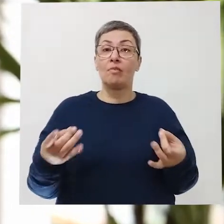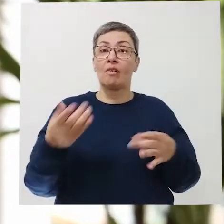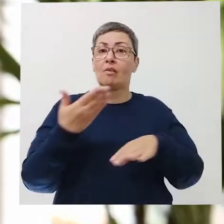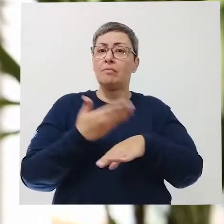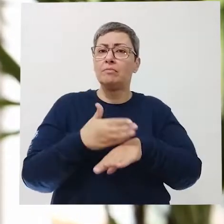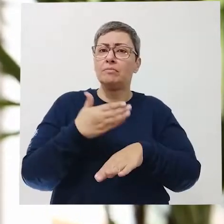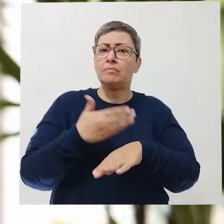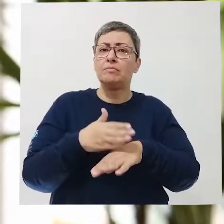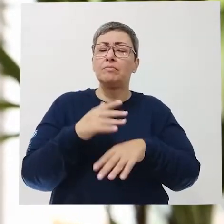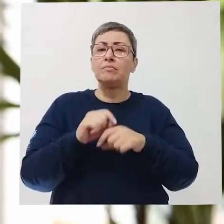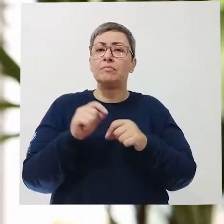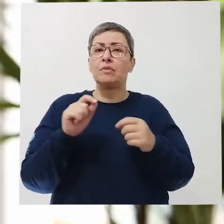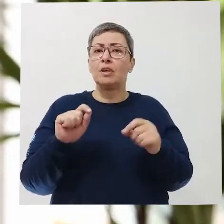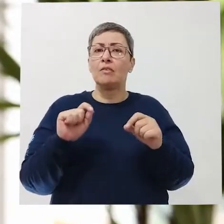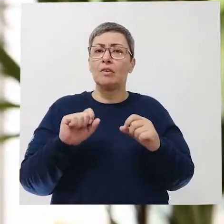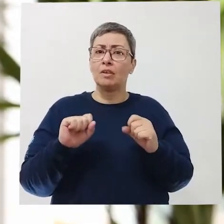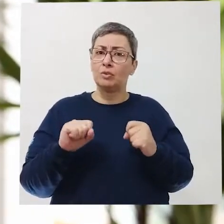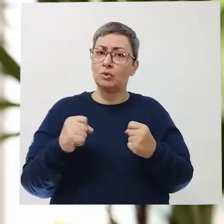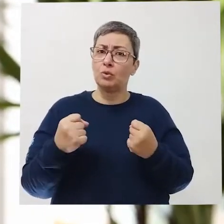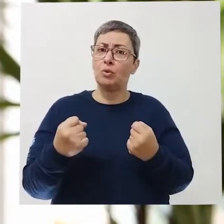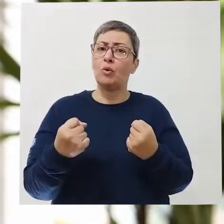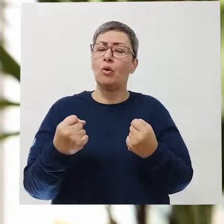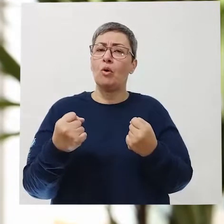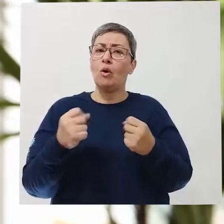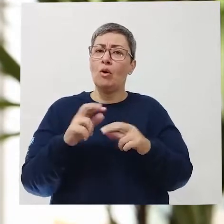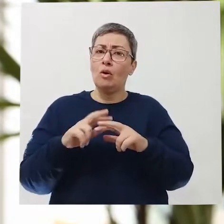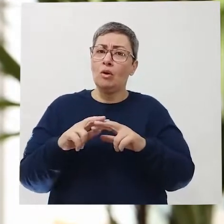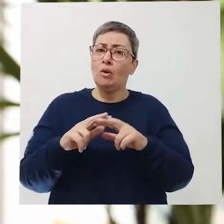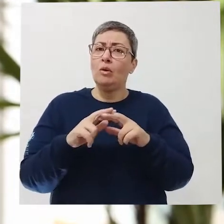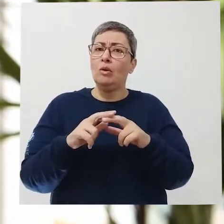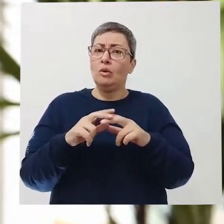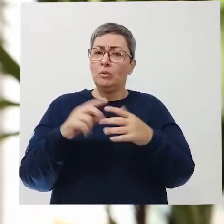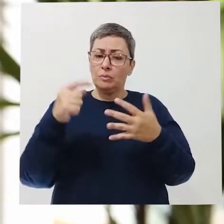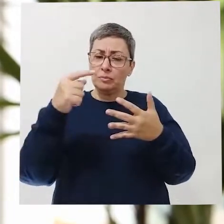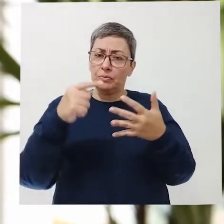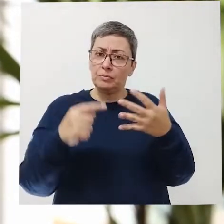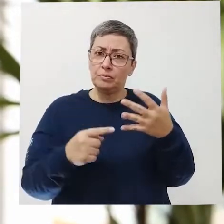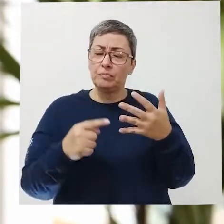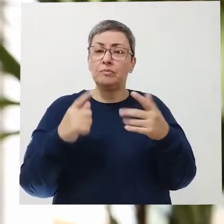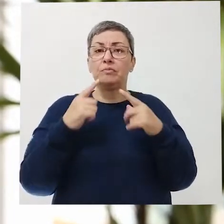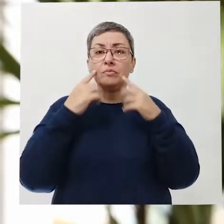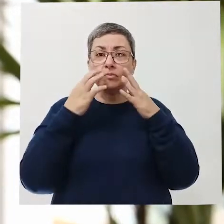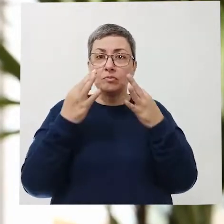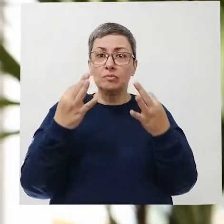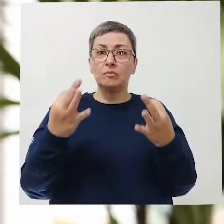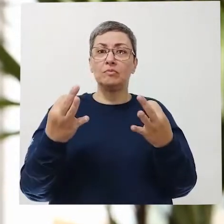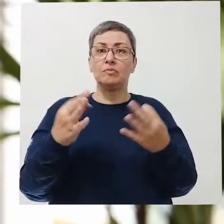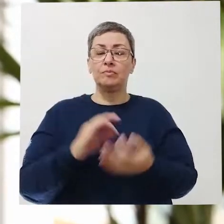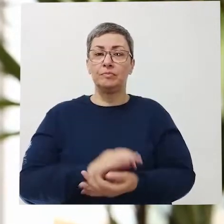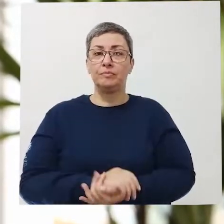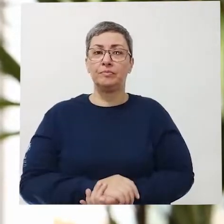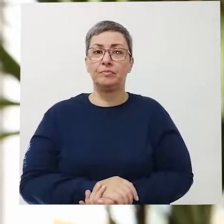quando você treina a meditação, você reforça esse teu aspecto de prestar atenção.